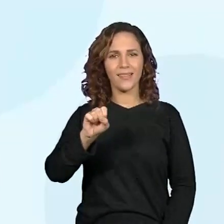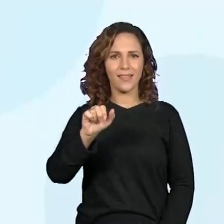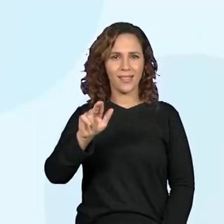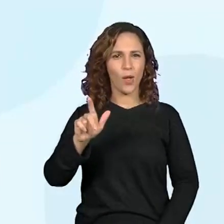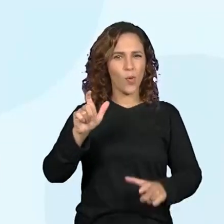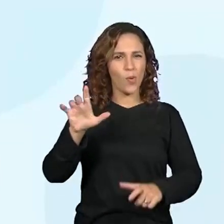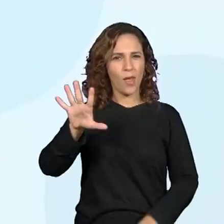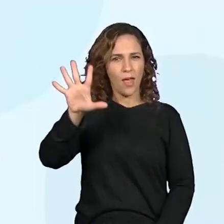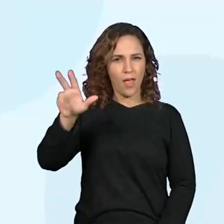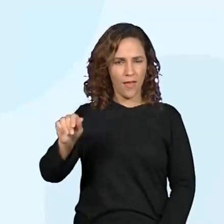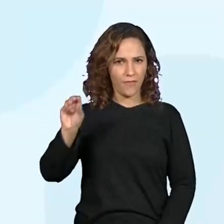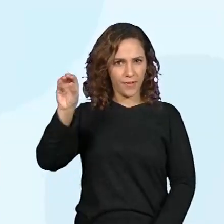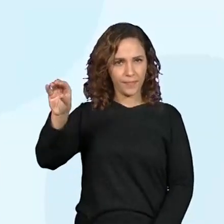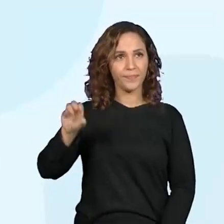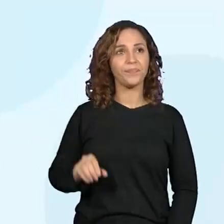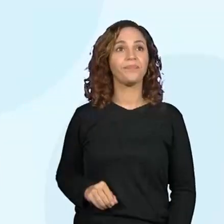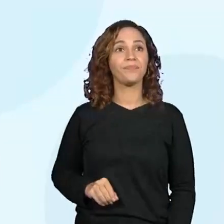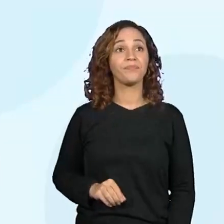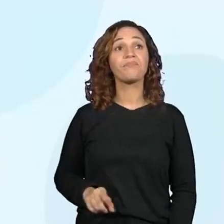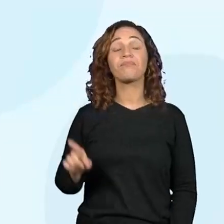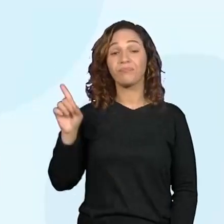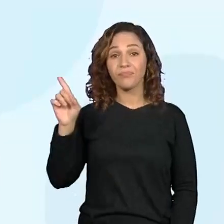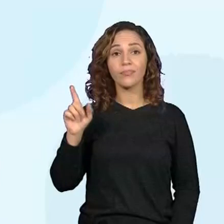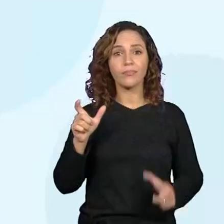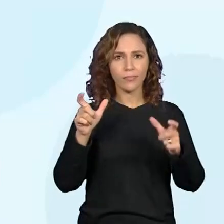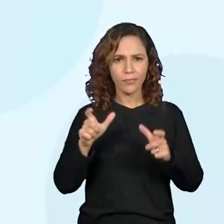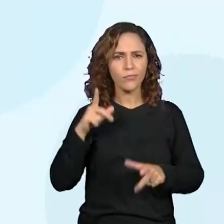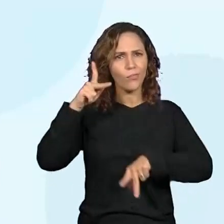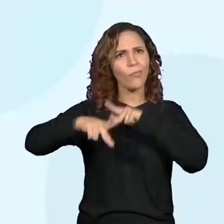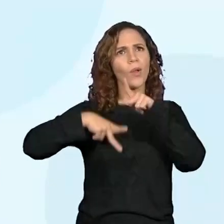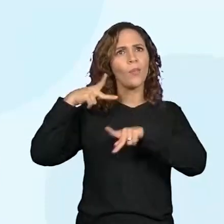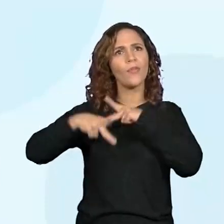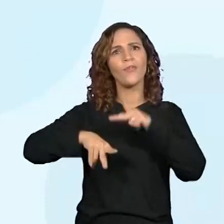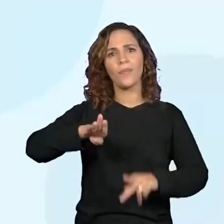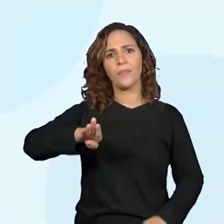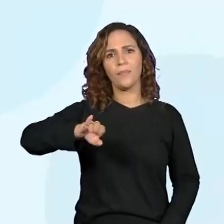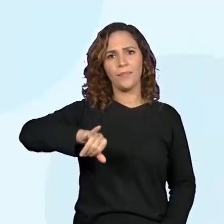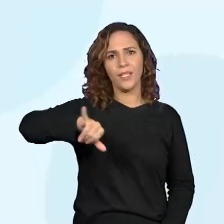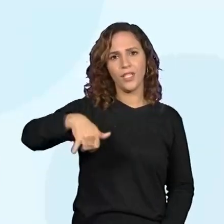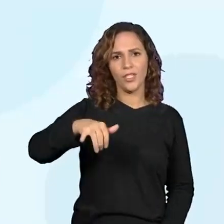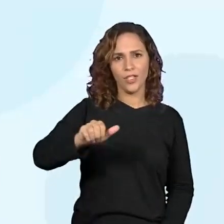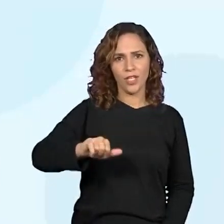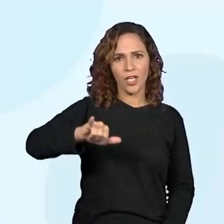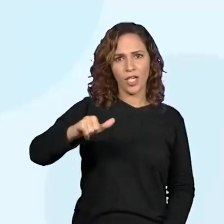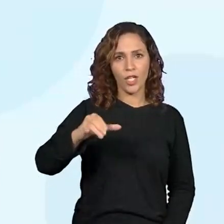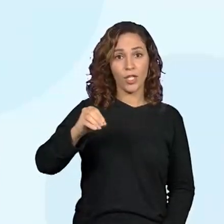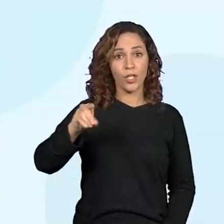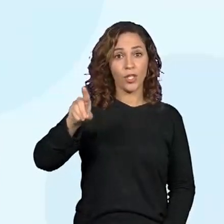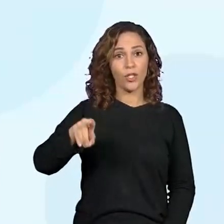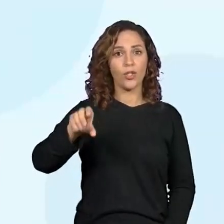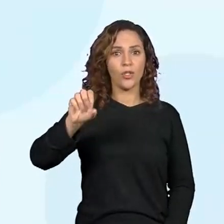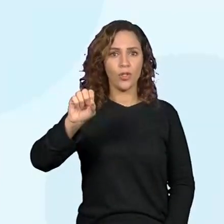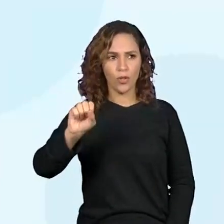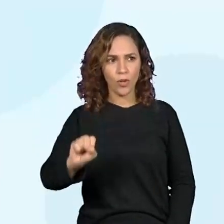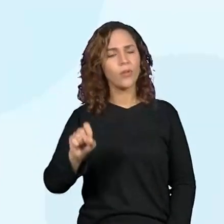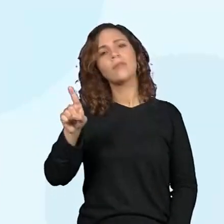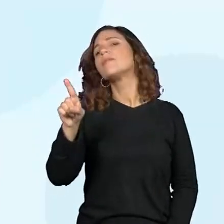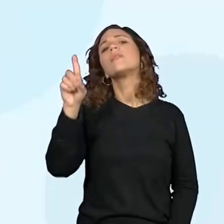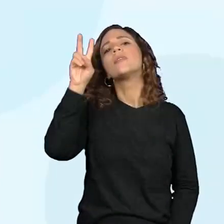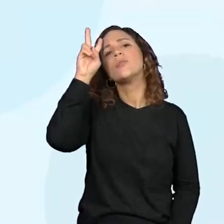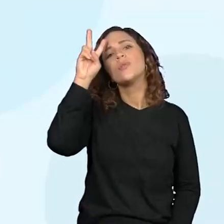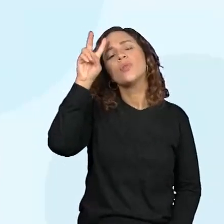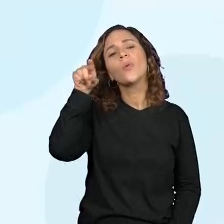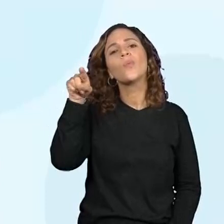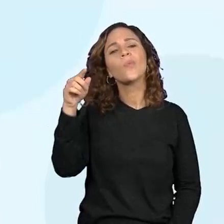Vem da Guiné-Bissau, dos povos bijajós, uma história de que foi o